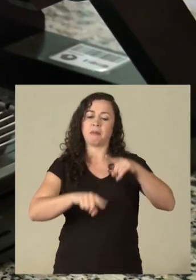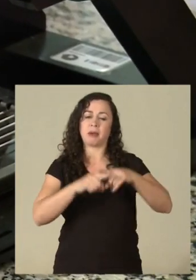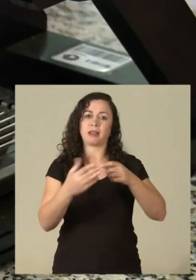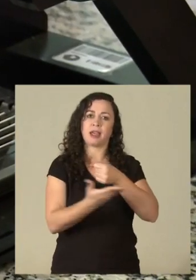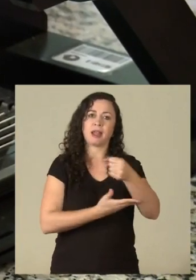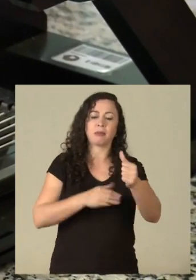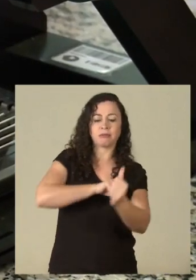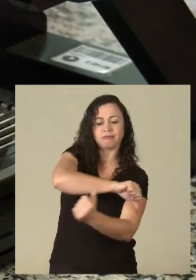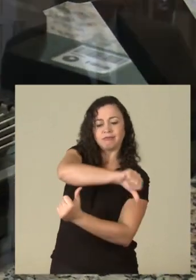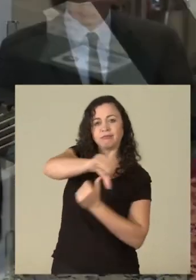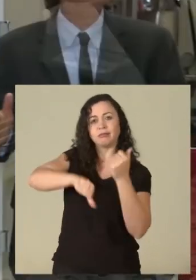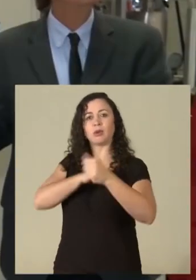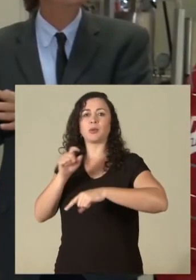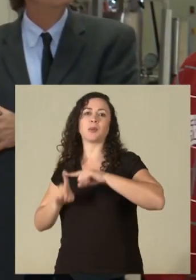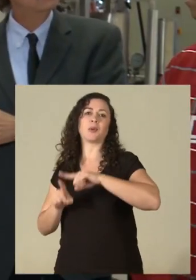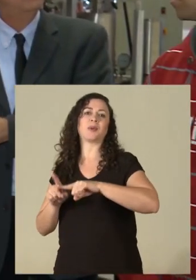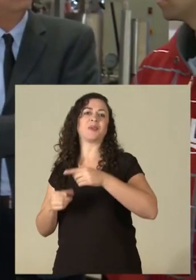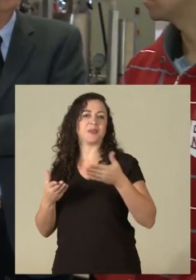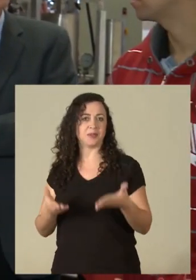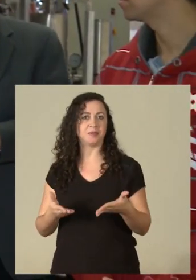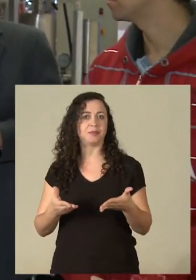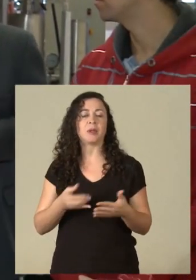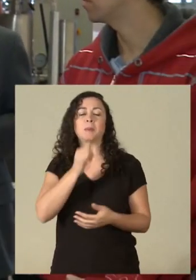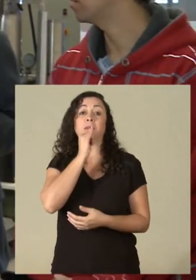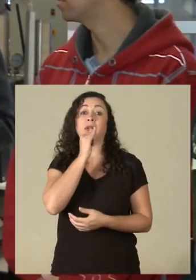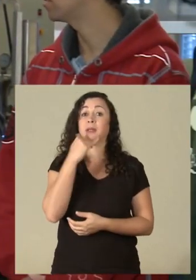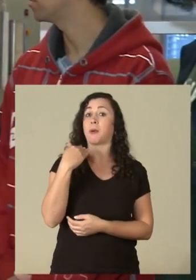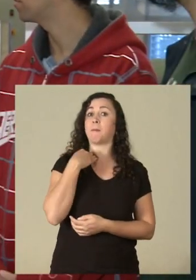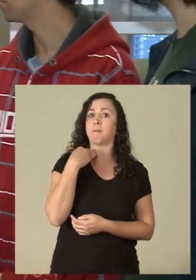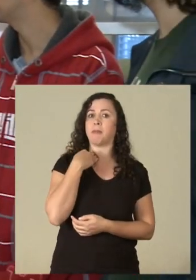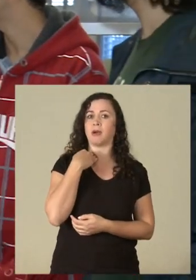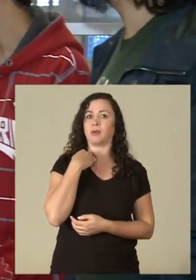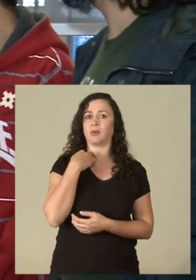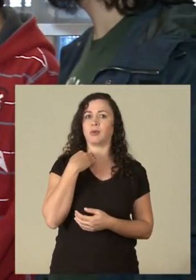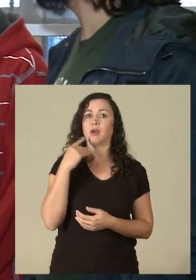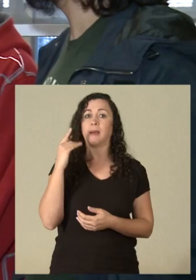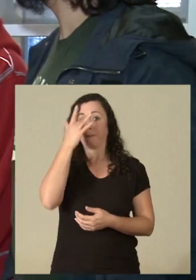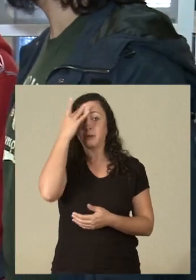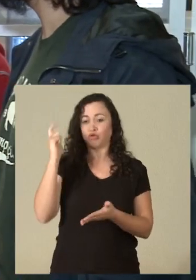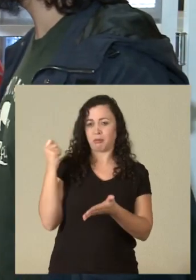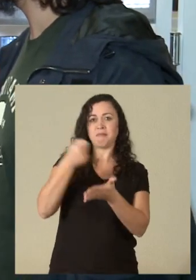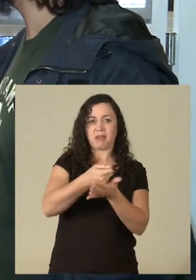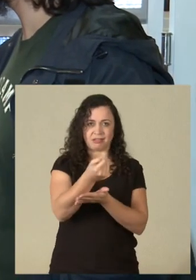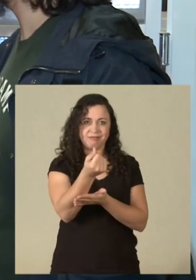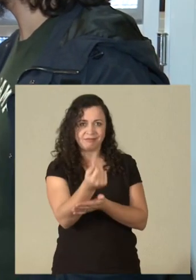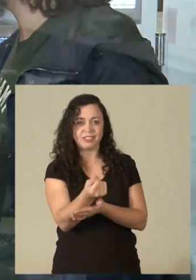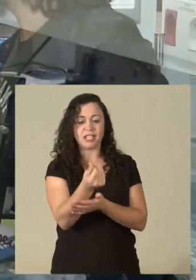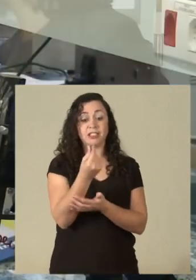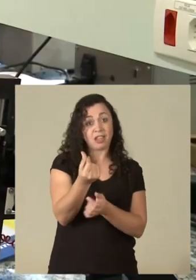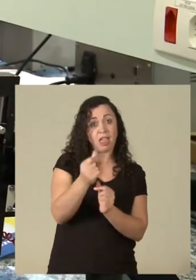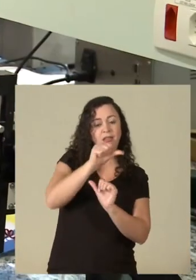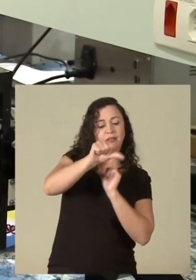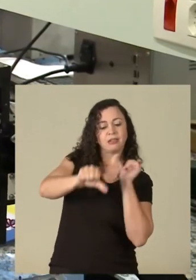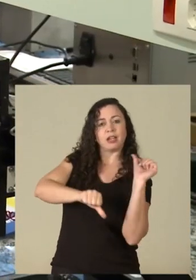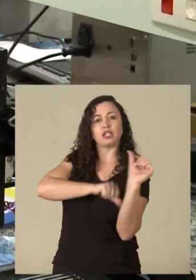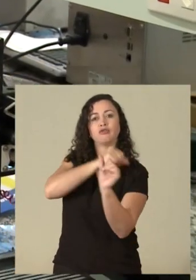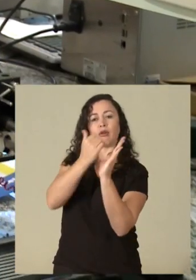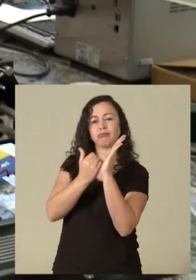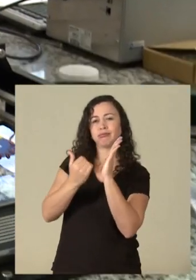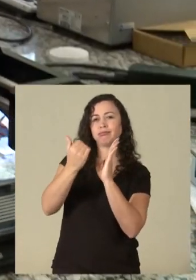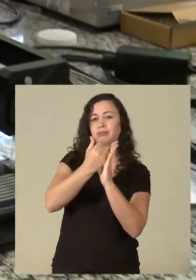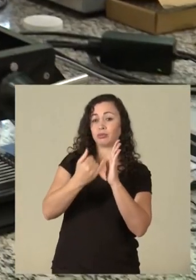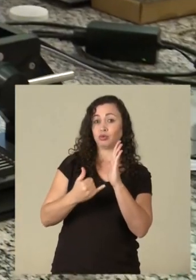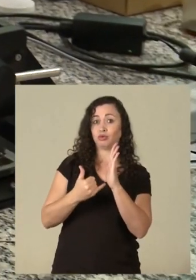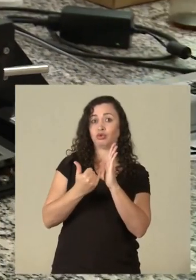-prima e saindo produto. Se você pensar na rede bancária até, você entra com o dinheiro do seu cliente, transforma aquele